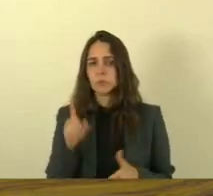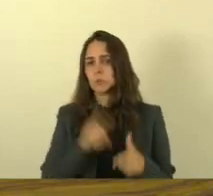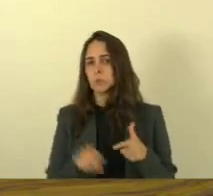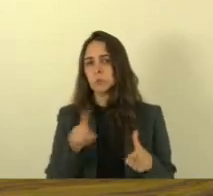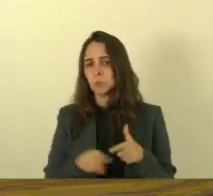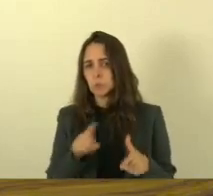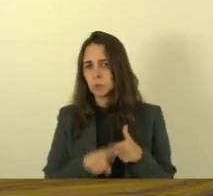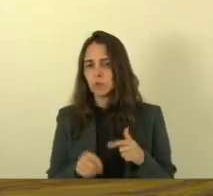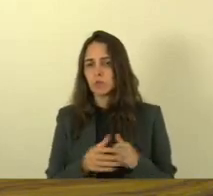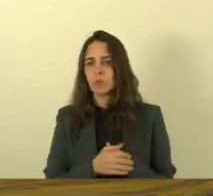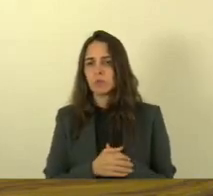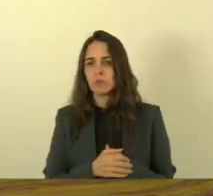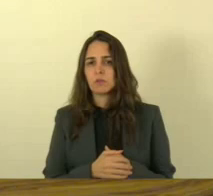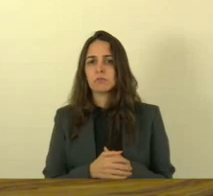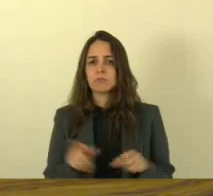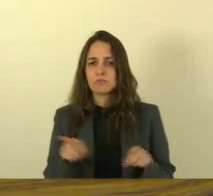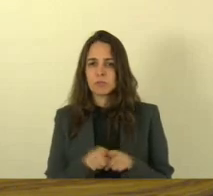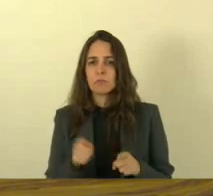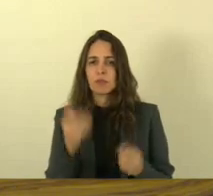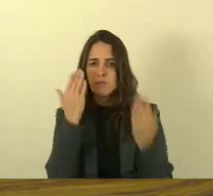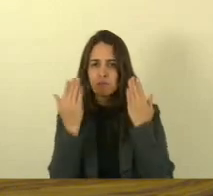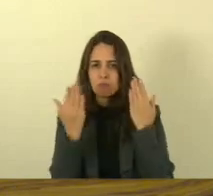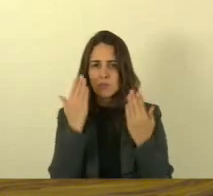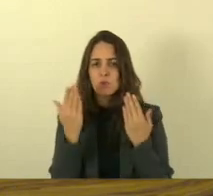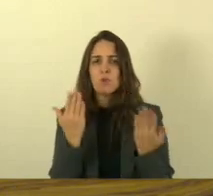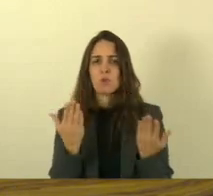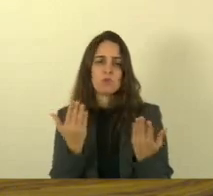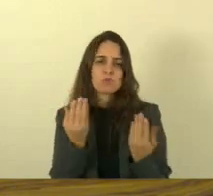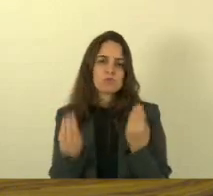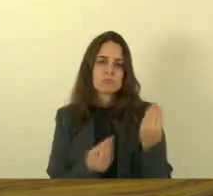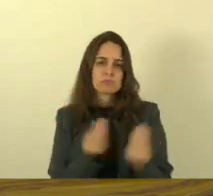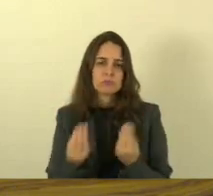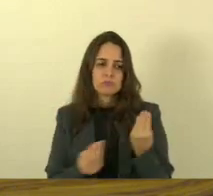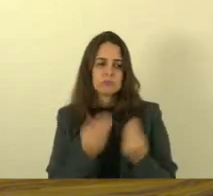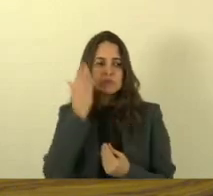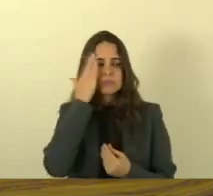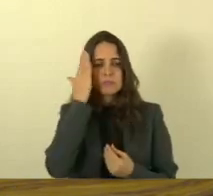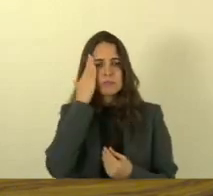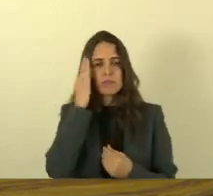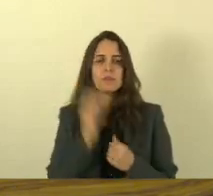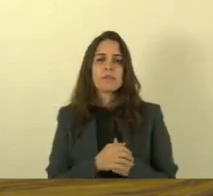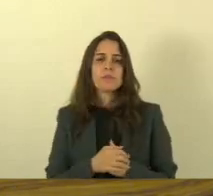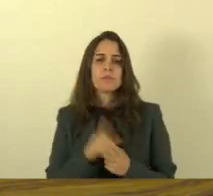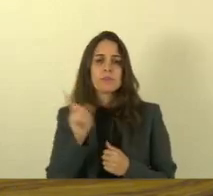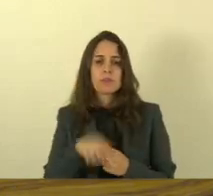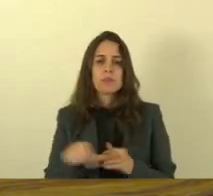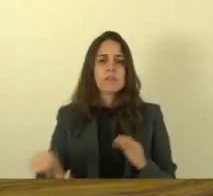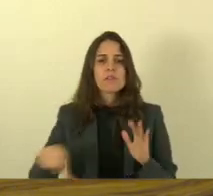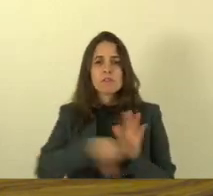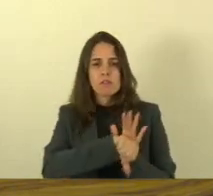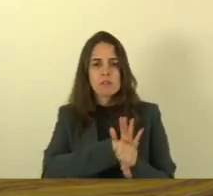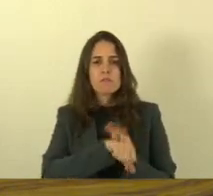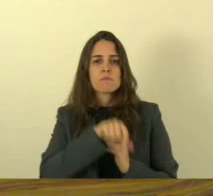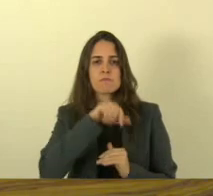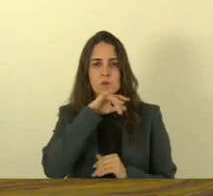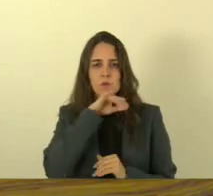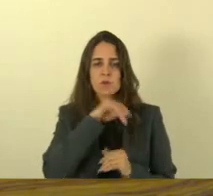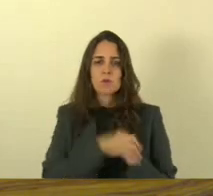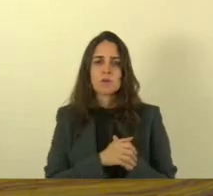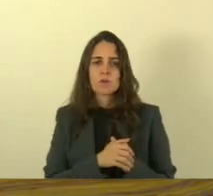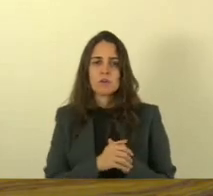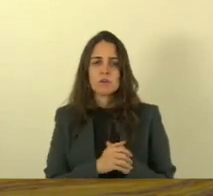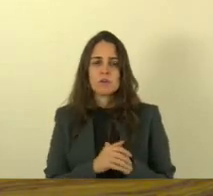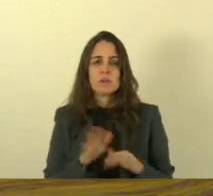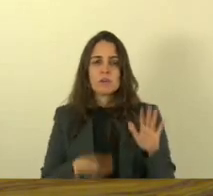enfrentando inclusive psicológico porque é difícil compreender um crime bárbaro como esse de uma